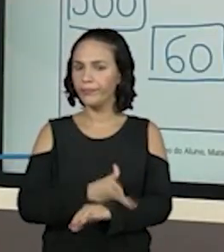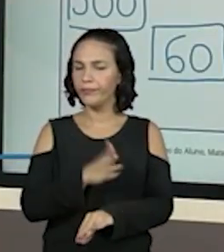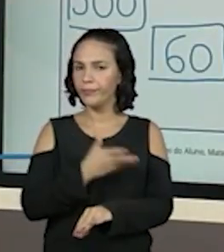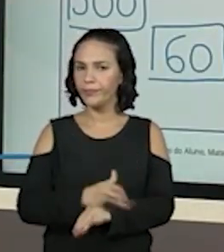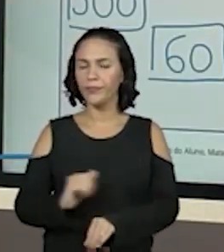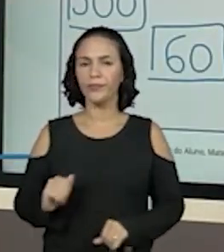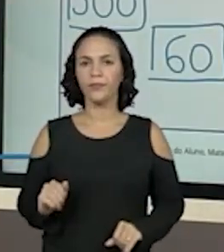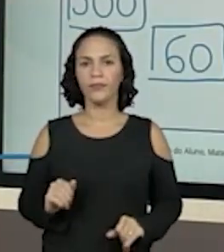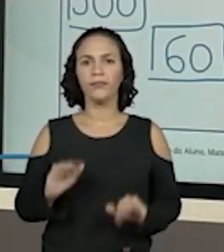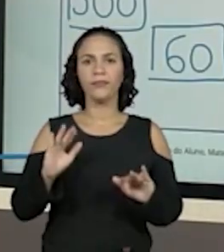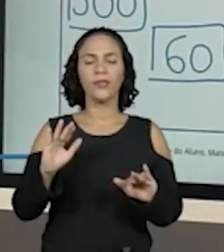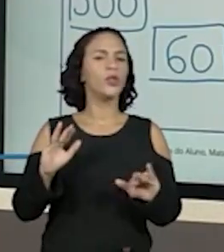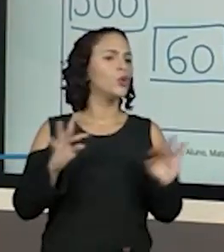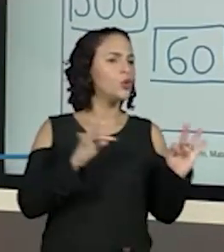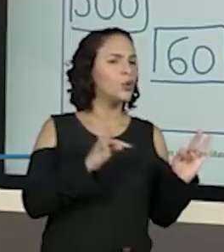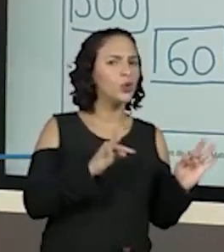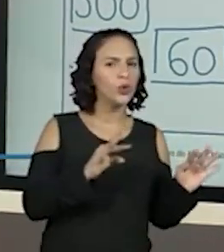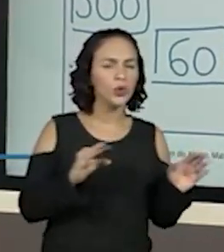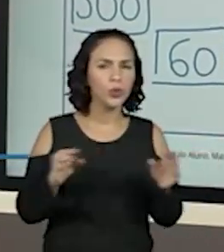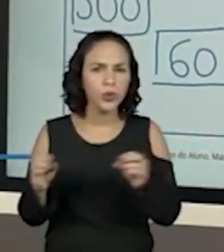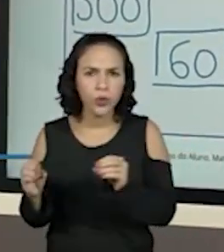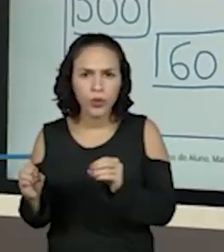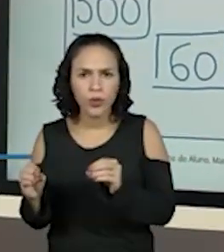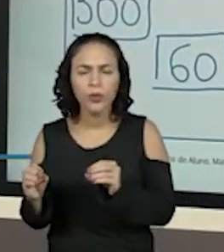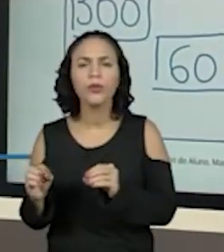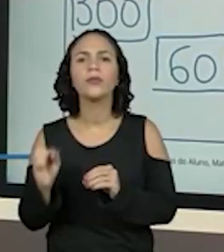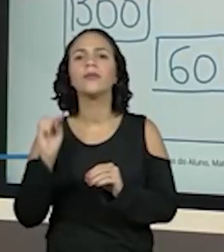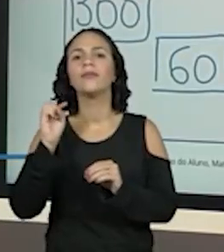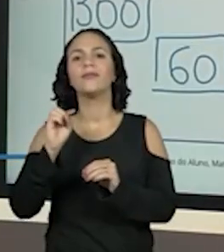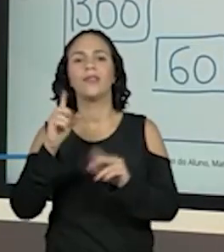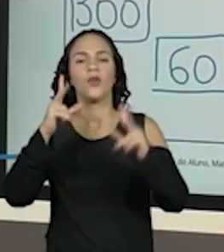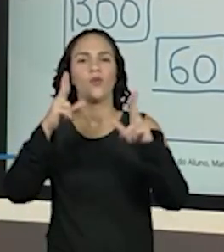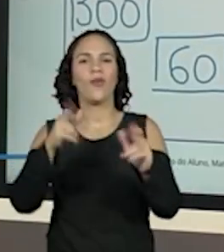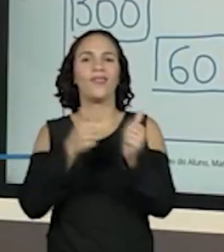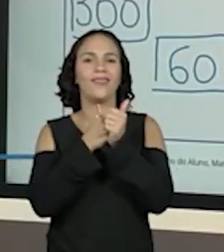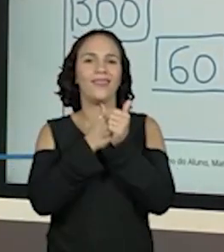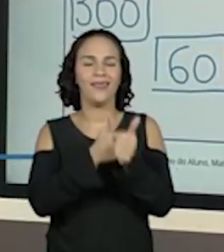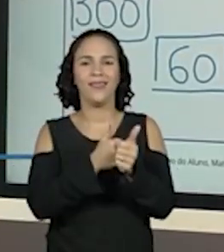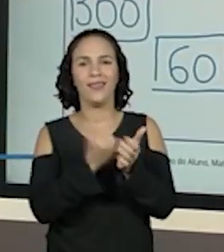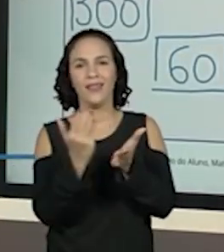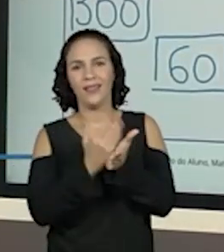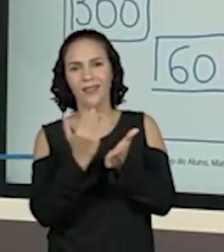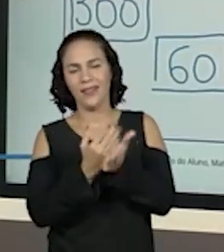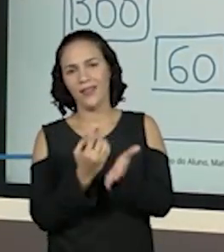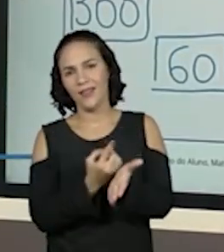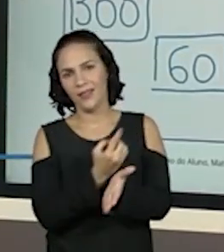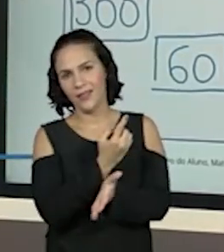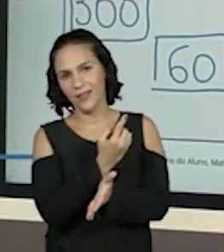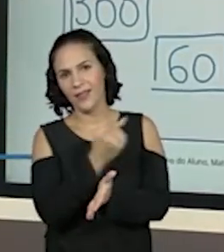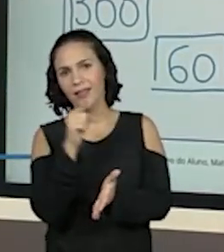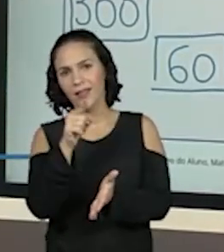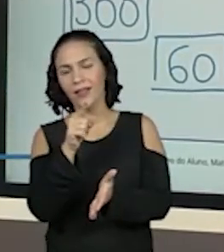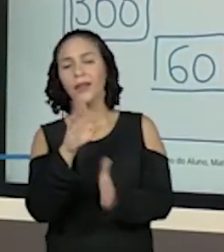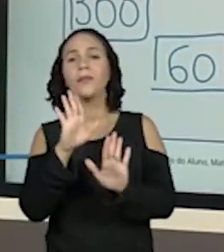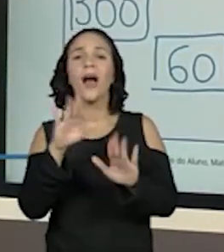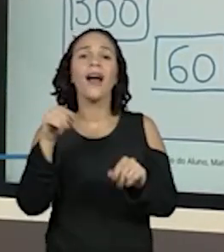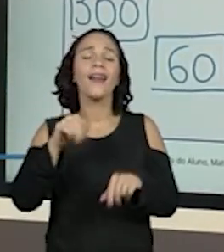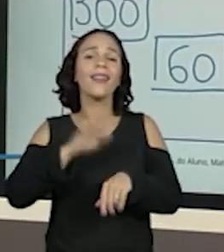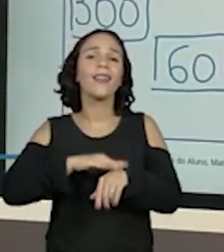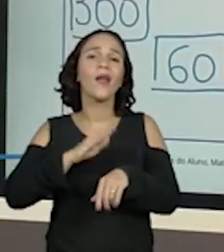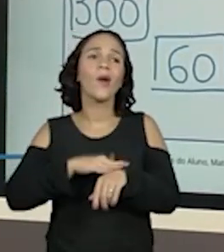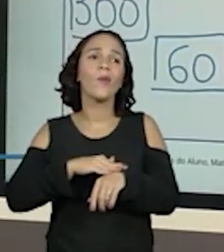nem todas as atividades, que nem até agora, nós fizemos o que estava ali na apostila. Só que aqui o nosso tempo é um pouquinho